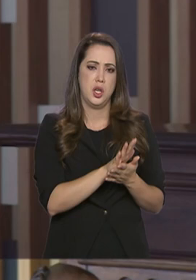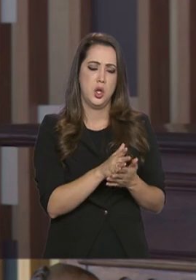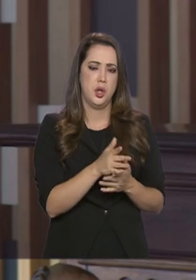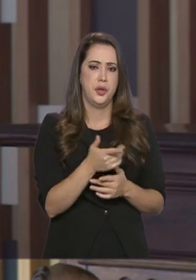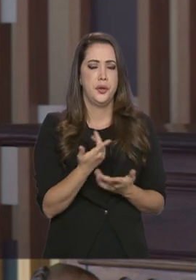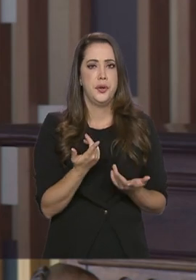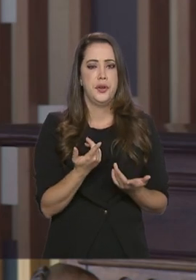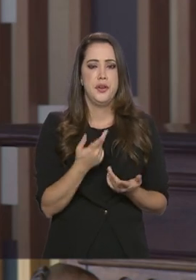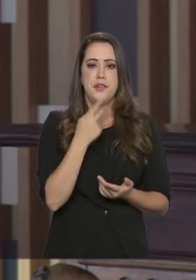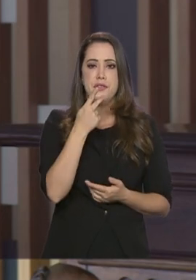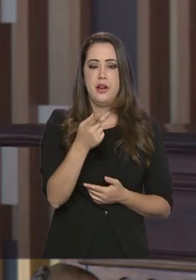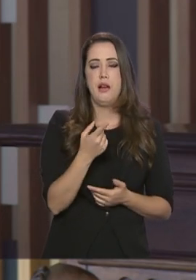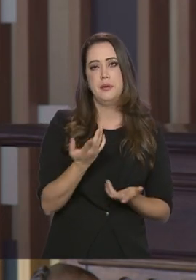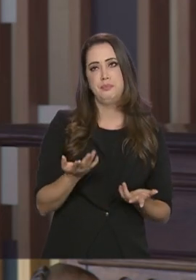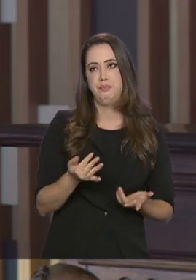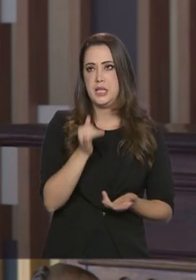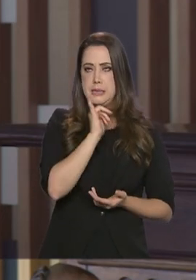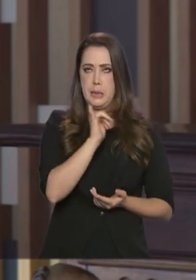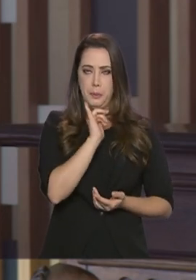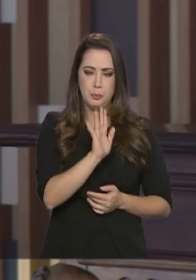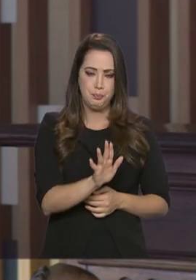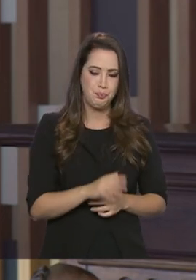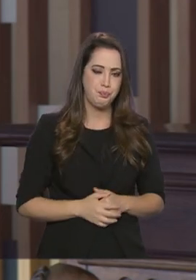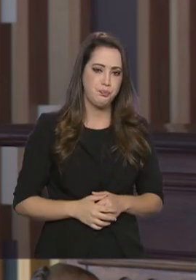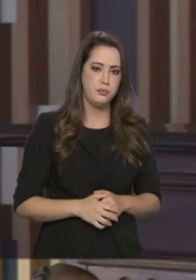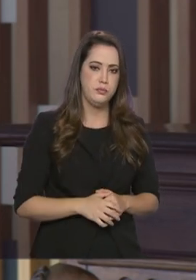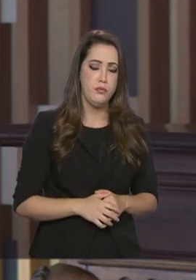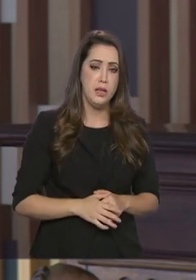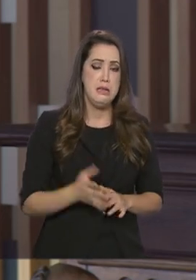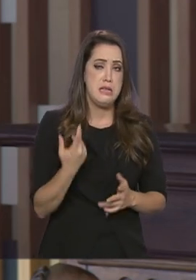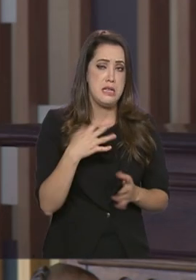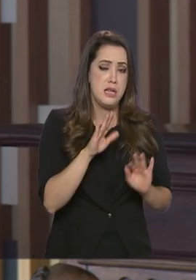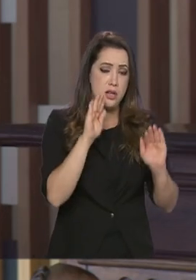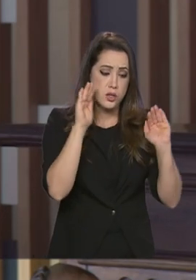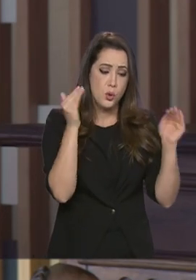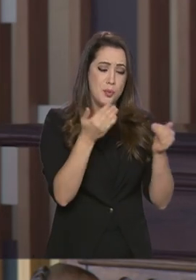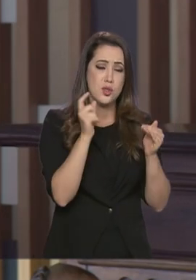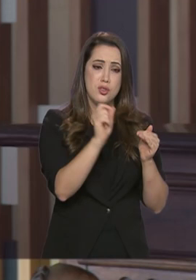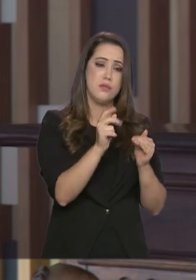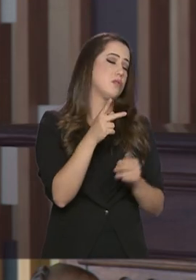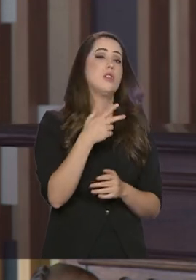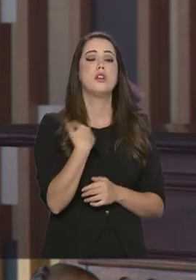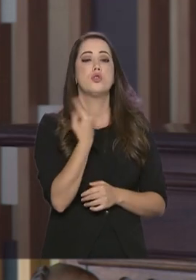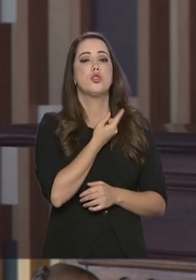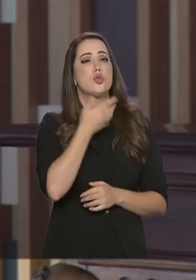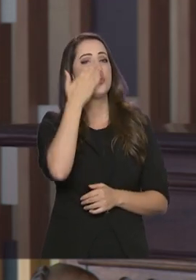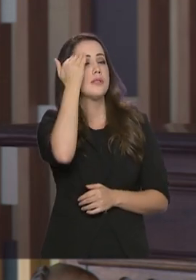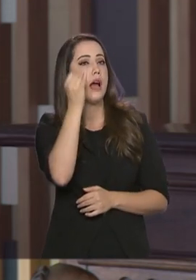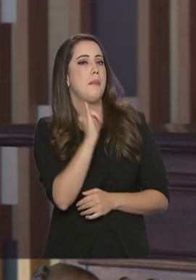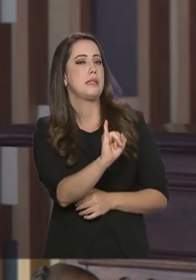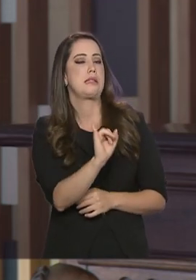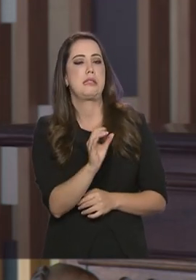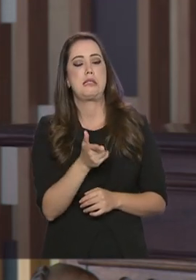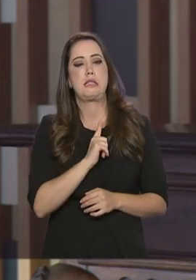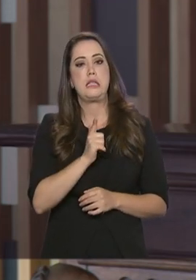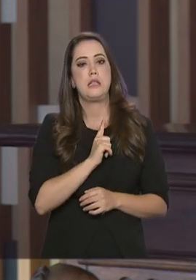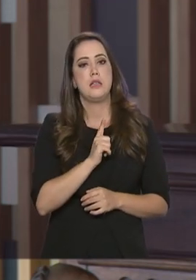alinhamento automático. Eu eu vou dar um exemplo nessa perspectiva, né, de não sabemos se vai haver uma